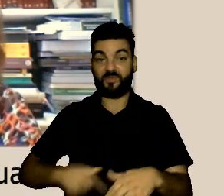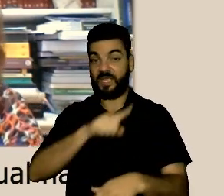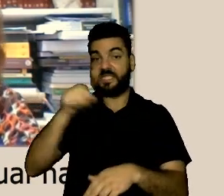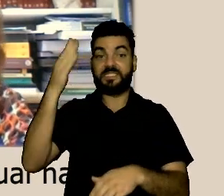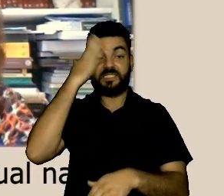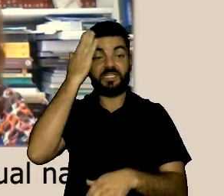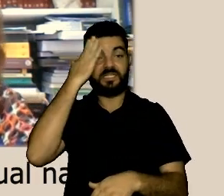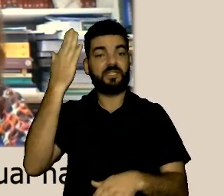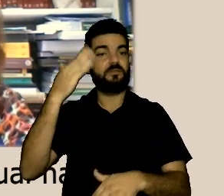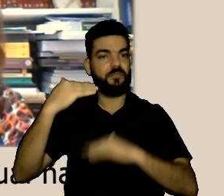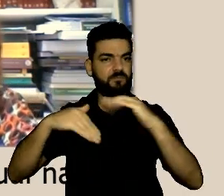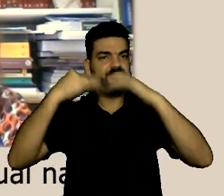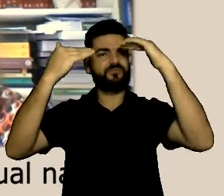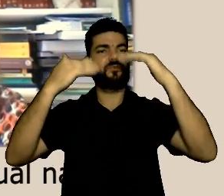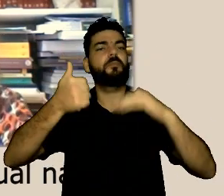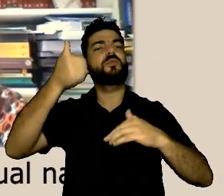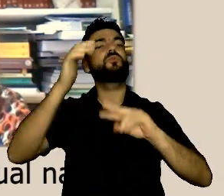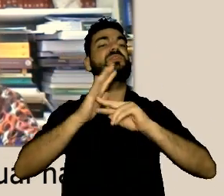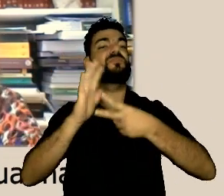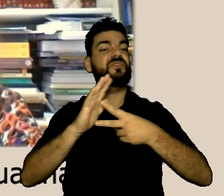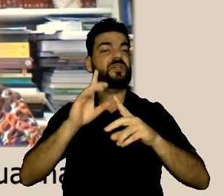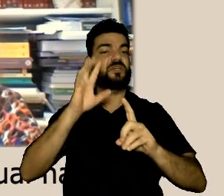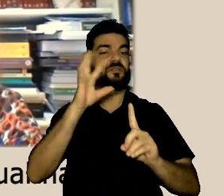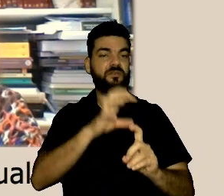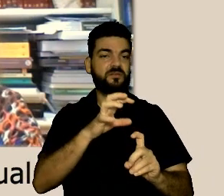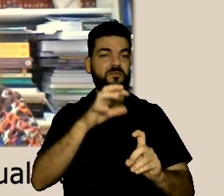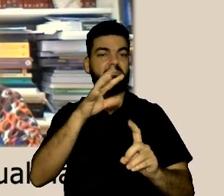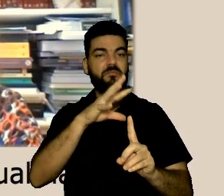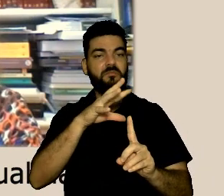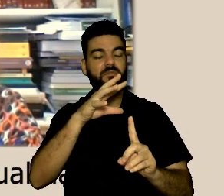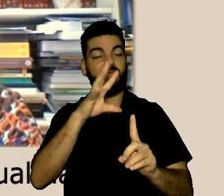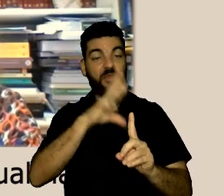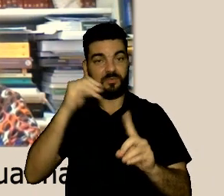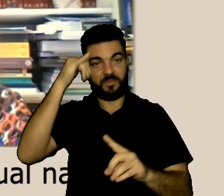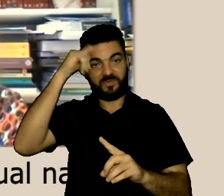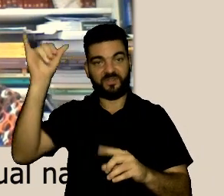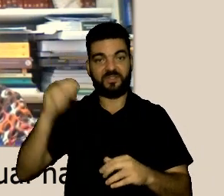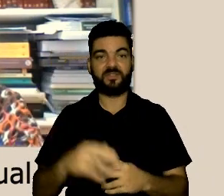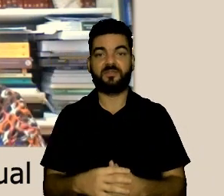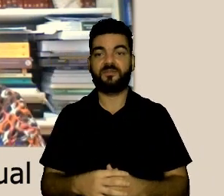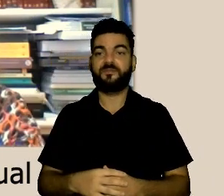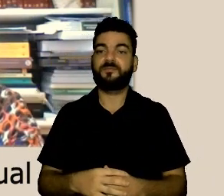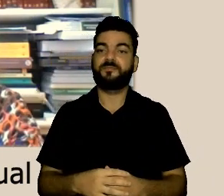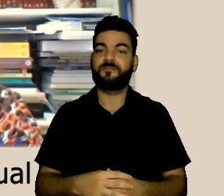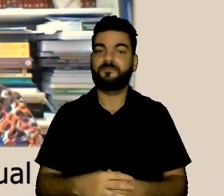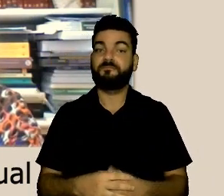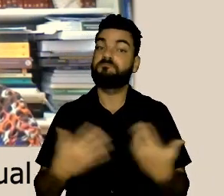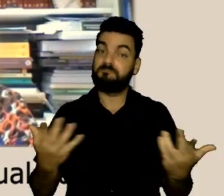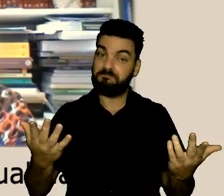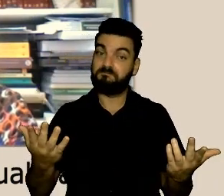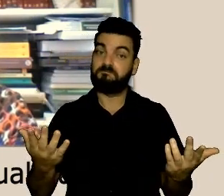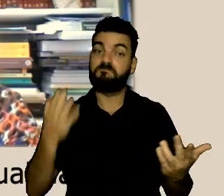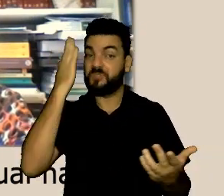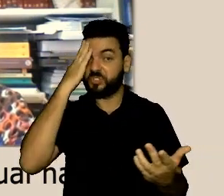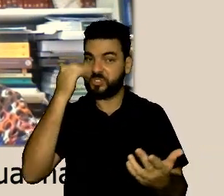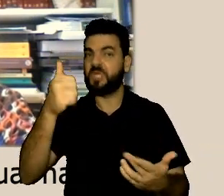setoriais além das próprias pastas que já tem uma estrutura de recursos humanos mais robusta